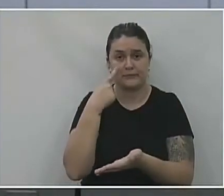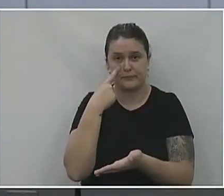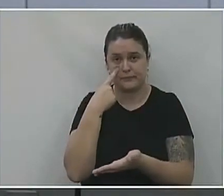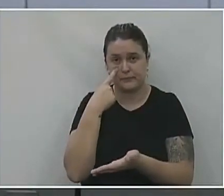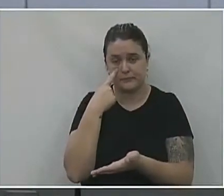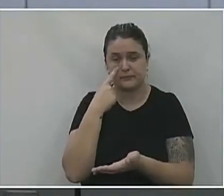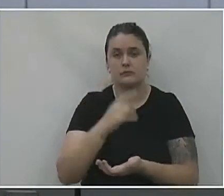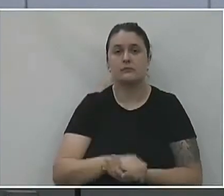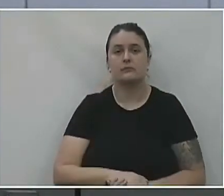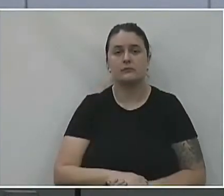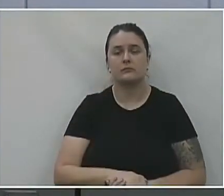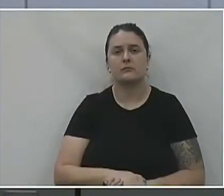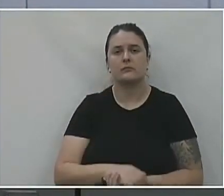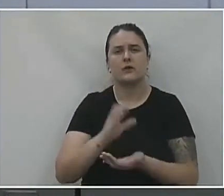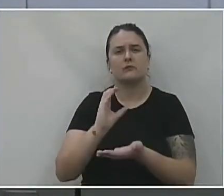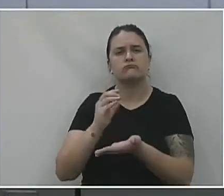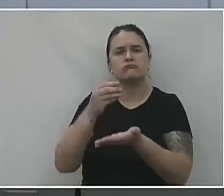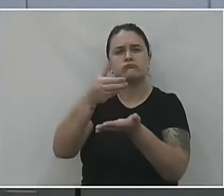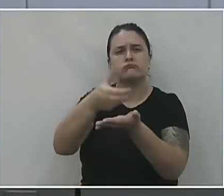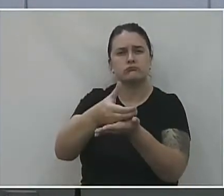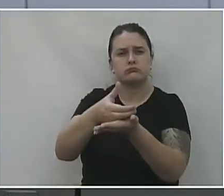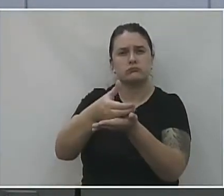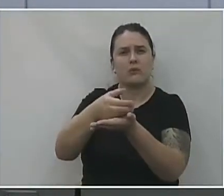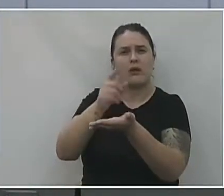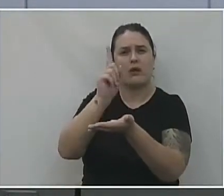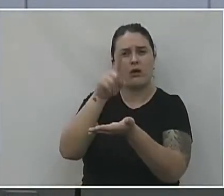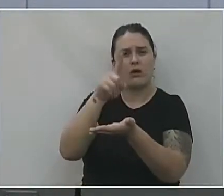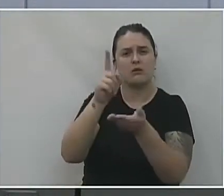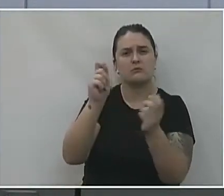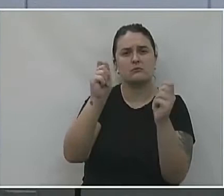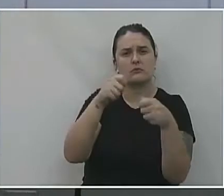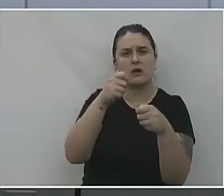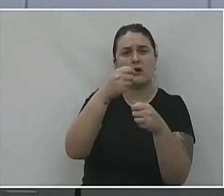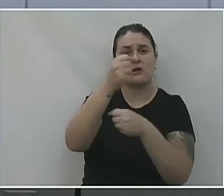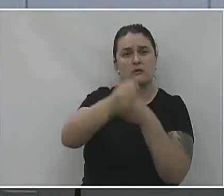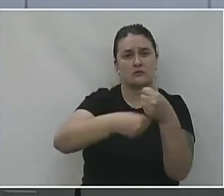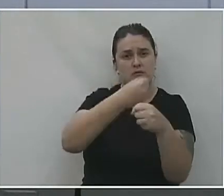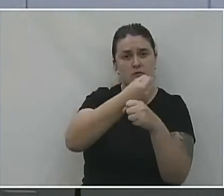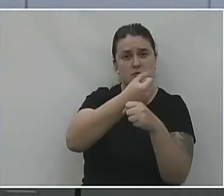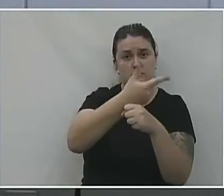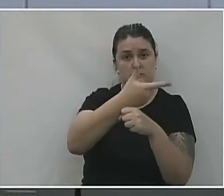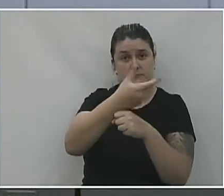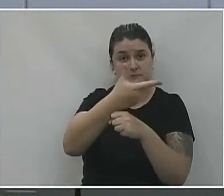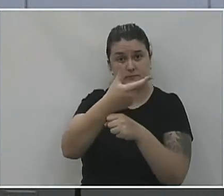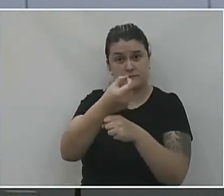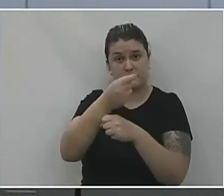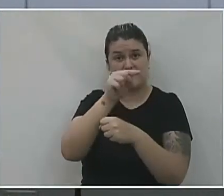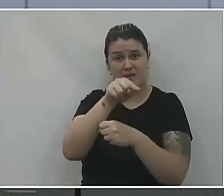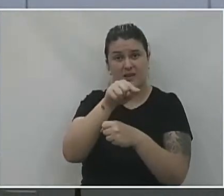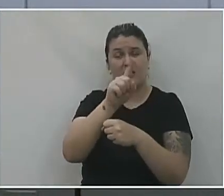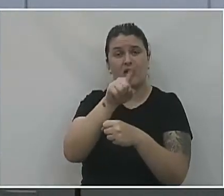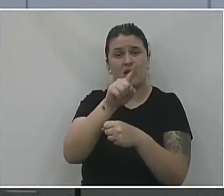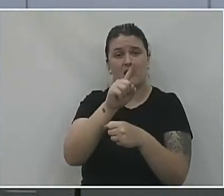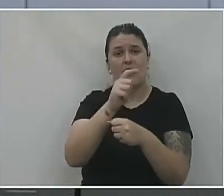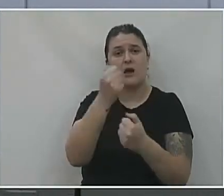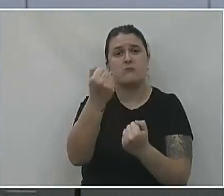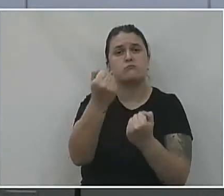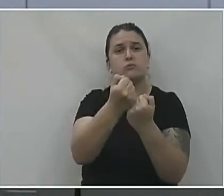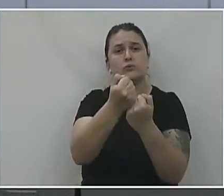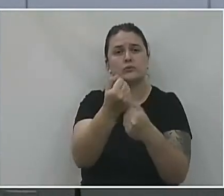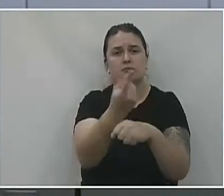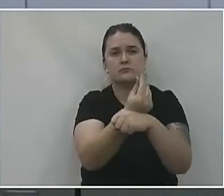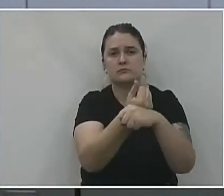um recurso, esse aqui é da competência de 2020, que ele é um auxílio financeiro